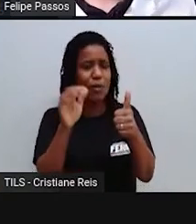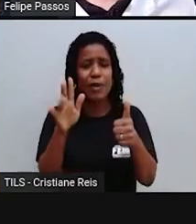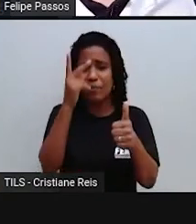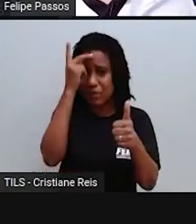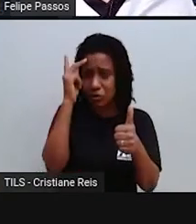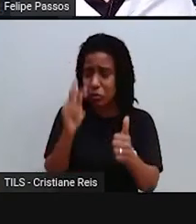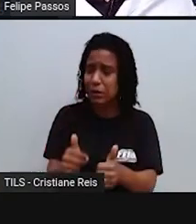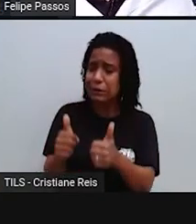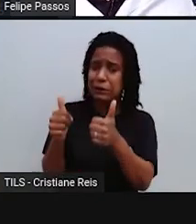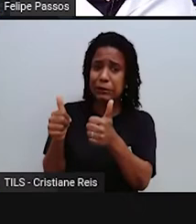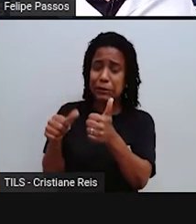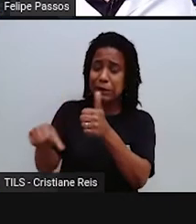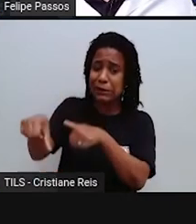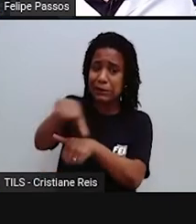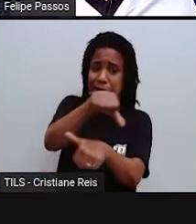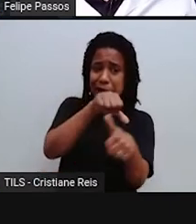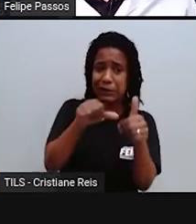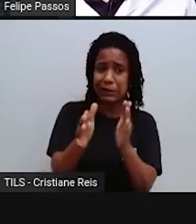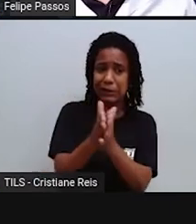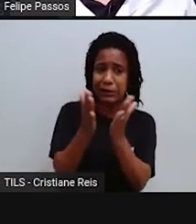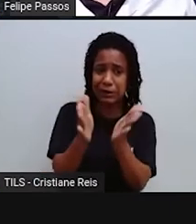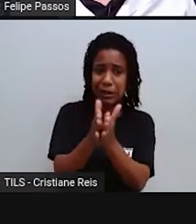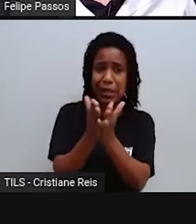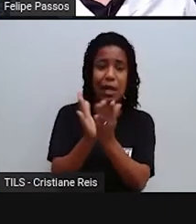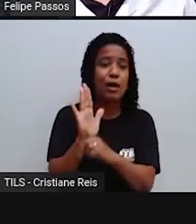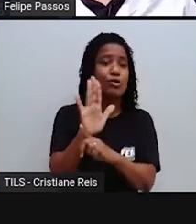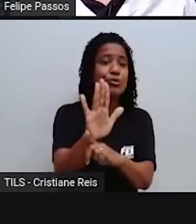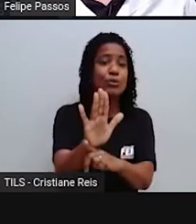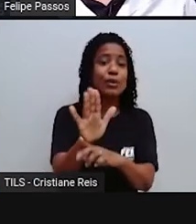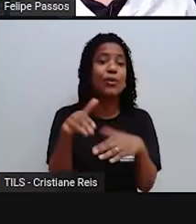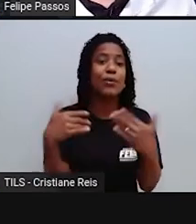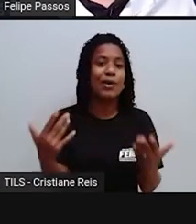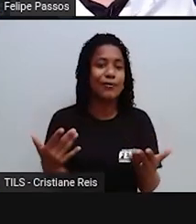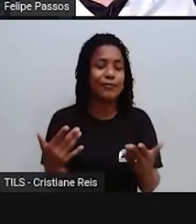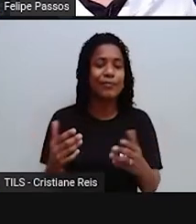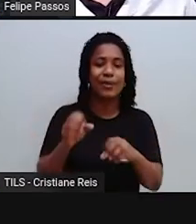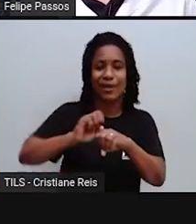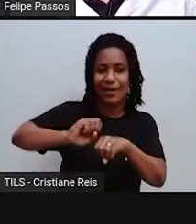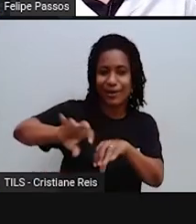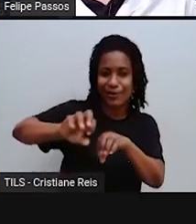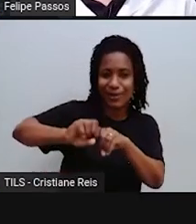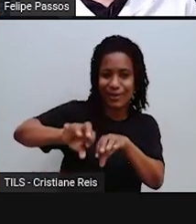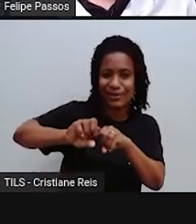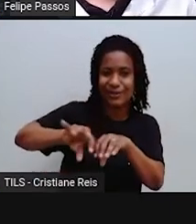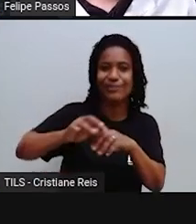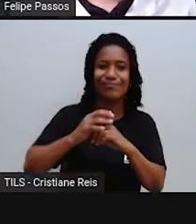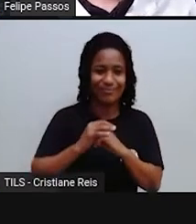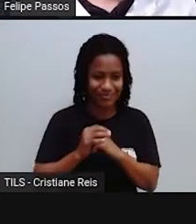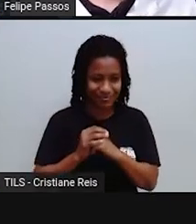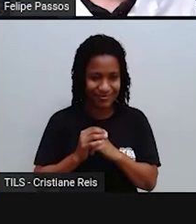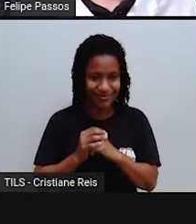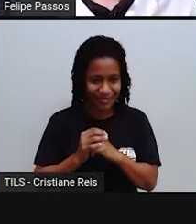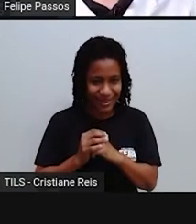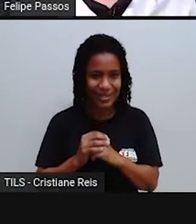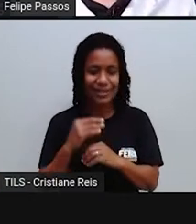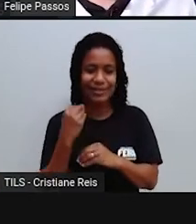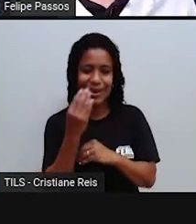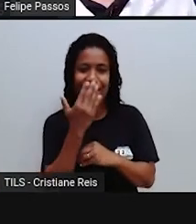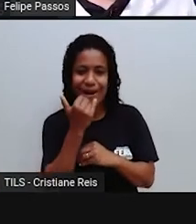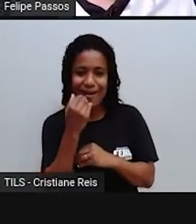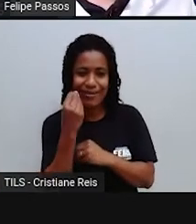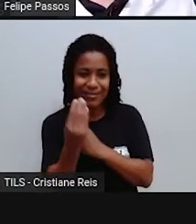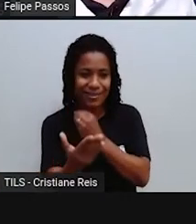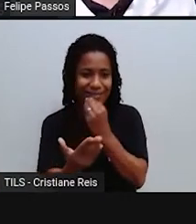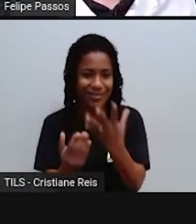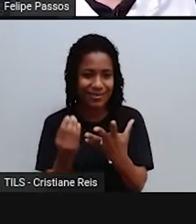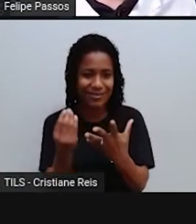fornecendo educação de qualidade, fornecendo vagas de emprego. Então, fazer a economia girar de uma forma que exista